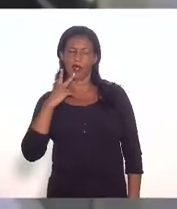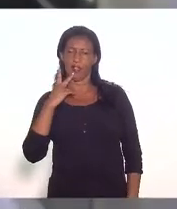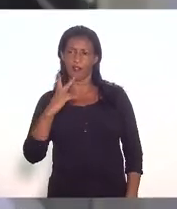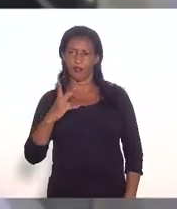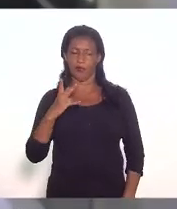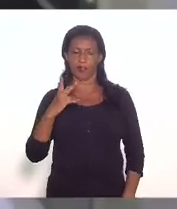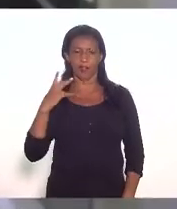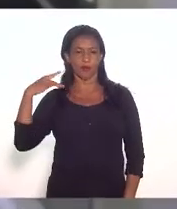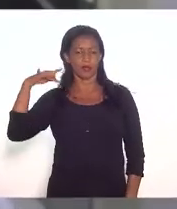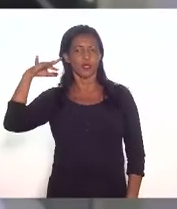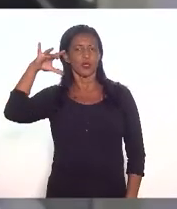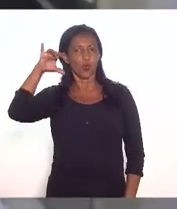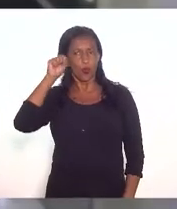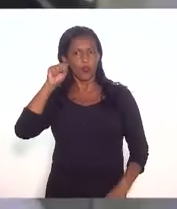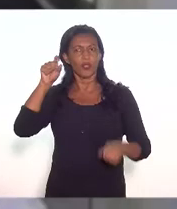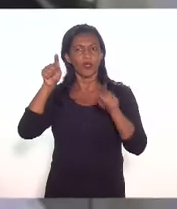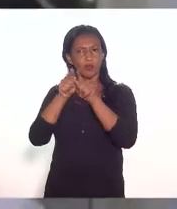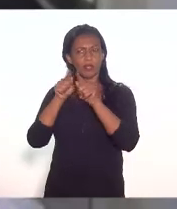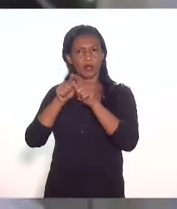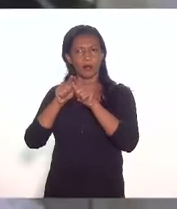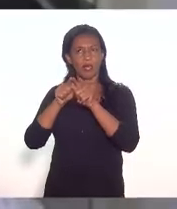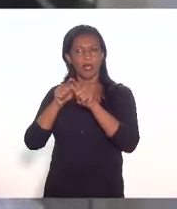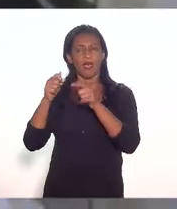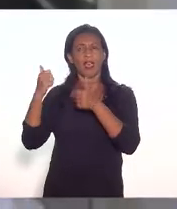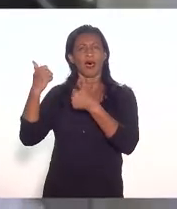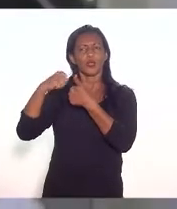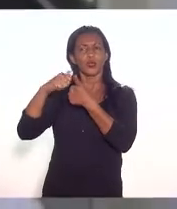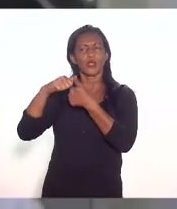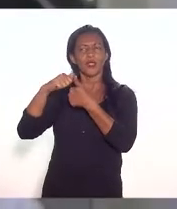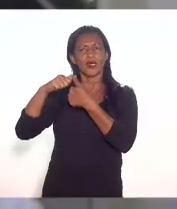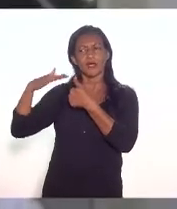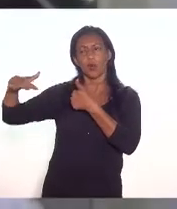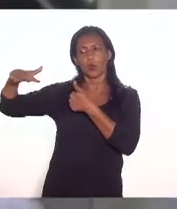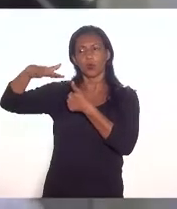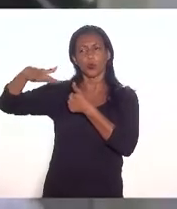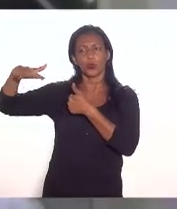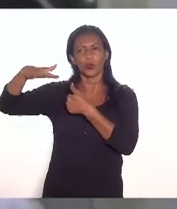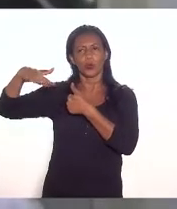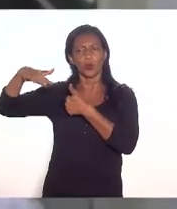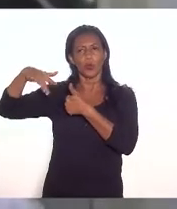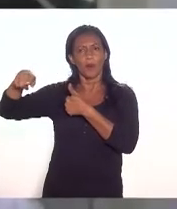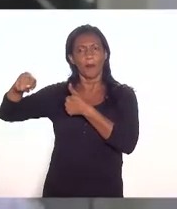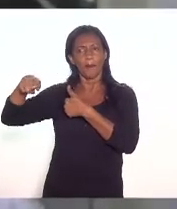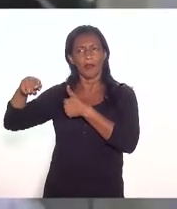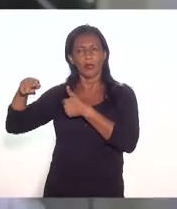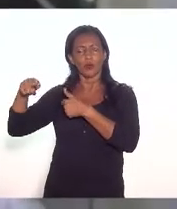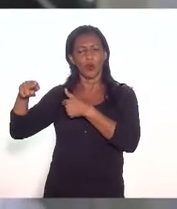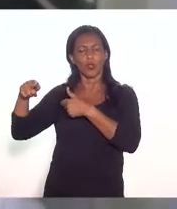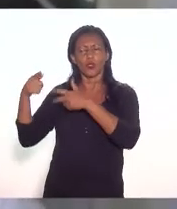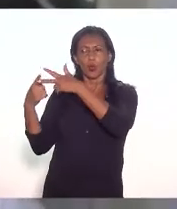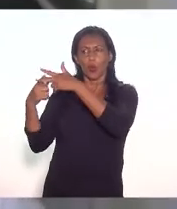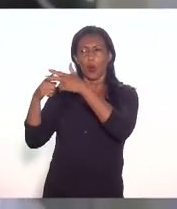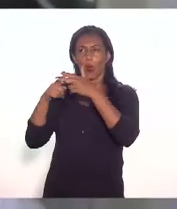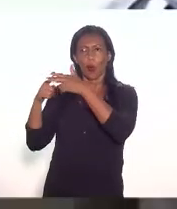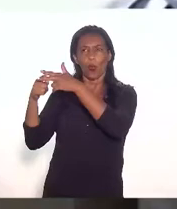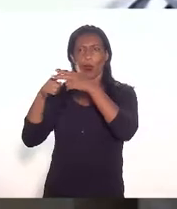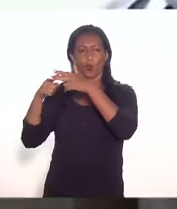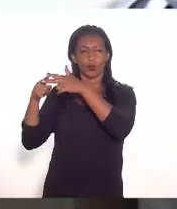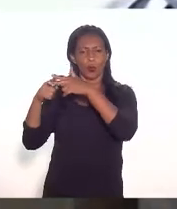seja ouvido também a associação das empresas aéreas os operadores aéreos que é uma parte extremamente